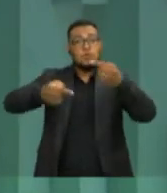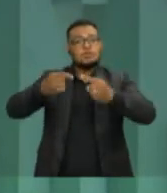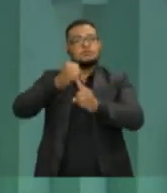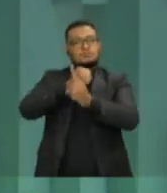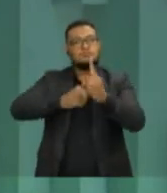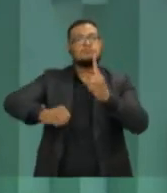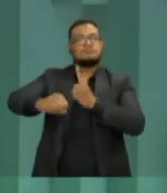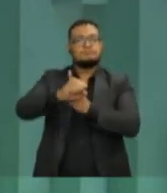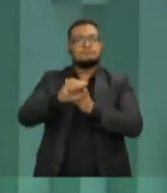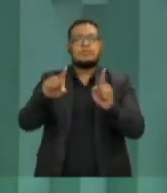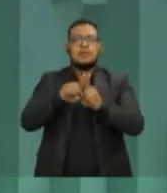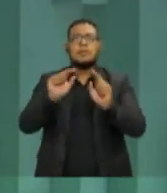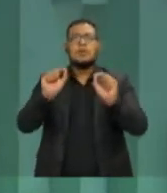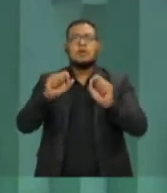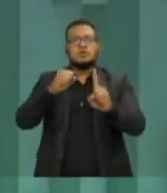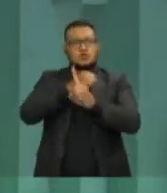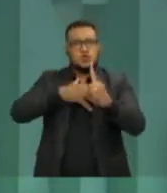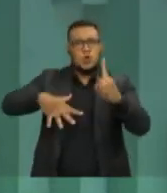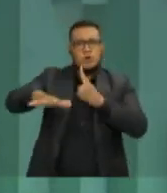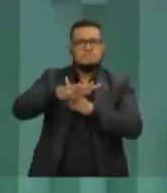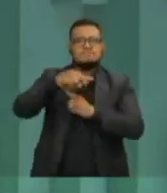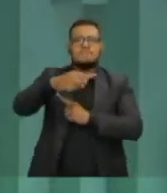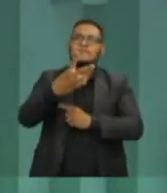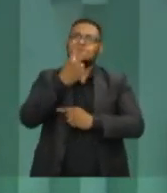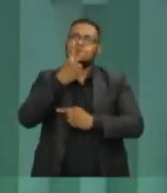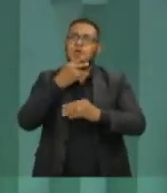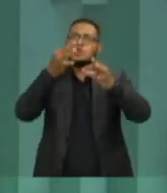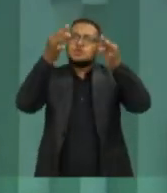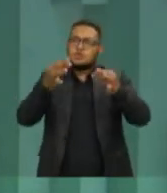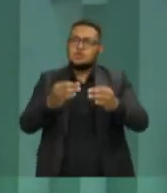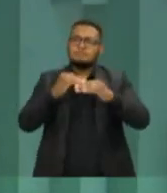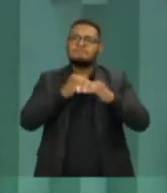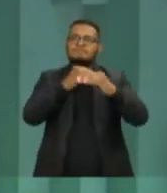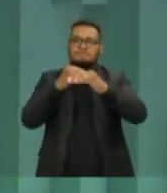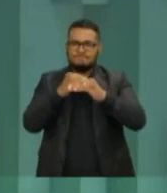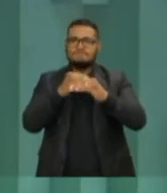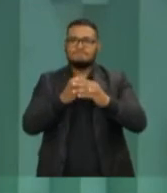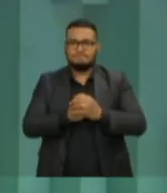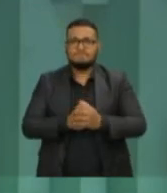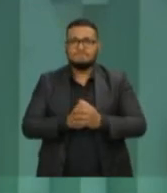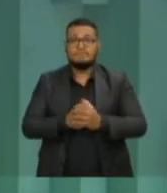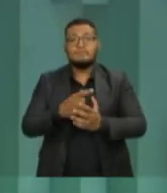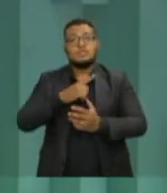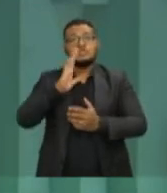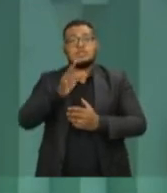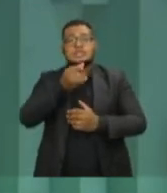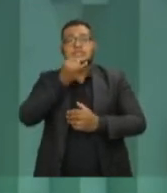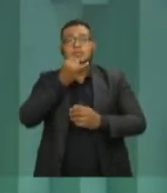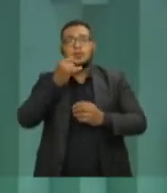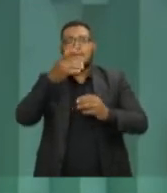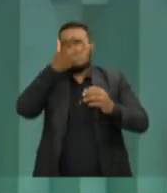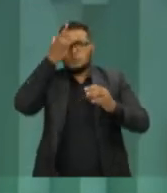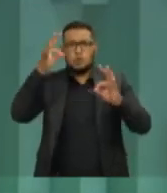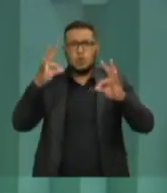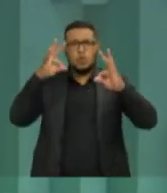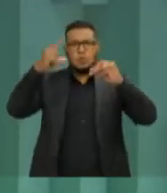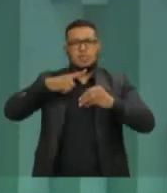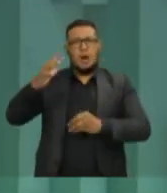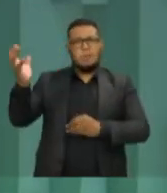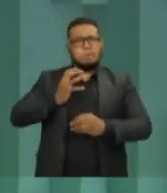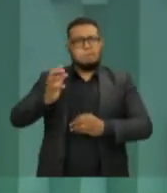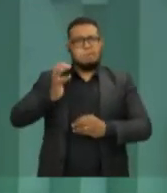cidade mais humana, mais justa, mais fraterna e solidária. Nós temos consciência disso. Nem todo mundo nasce em berço de ouro.